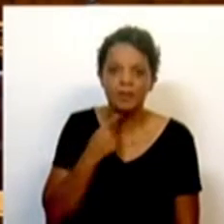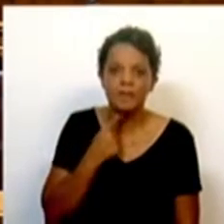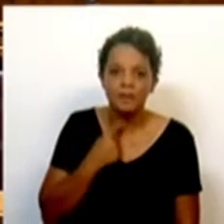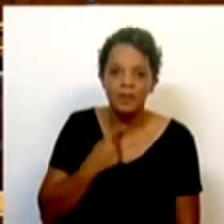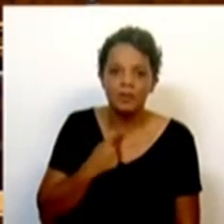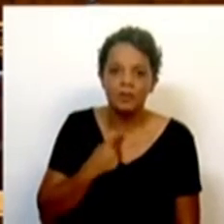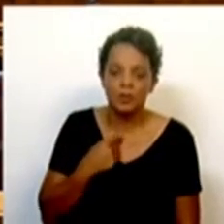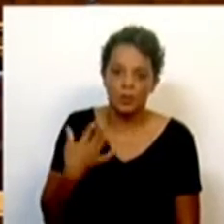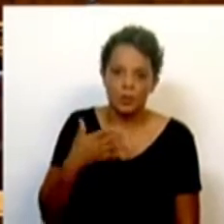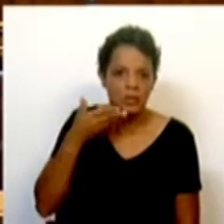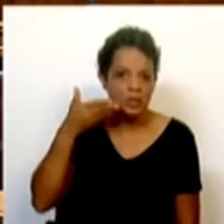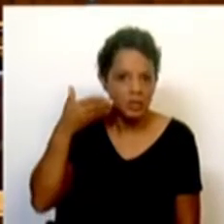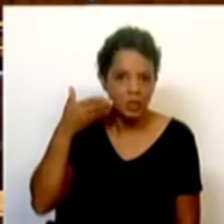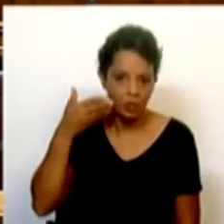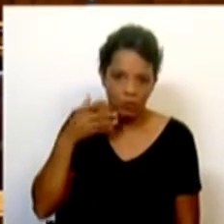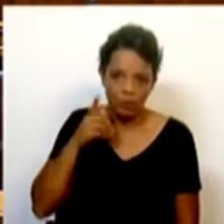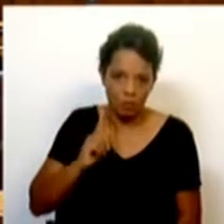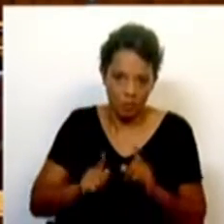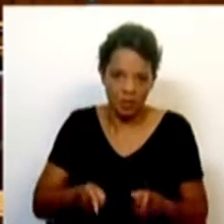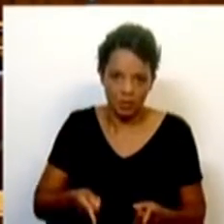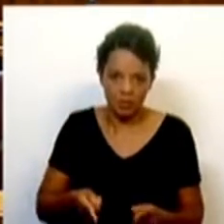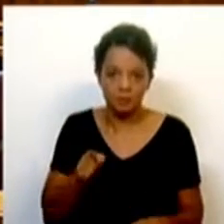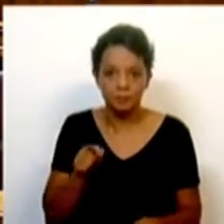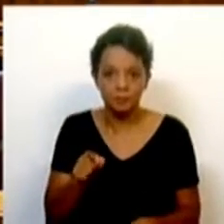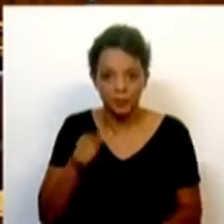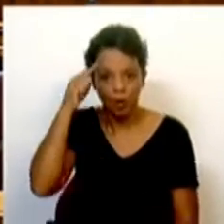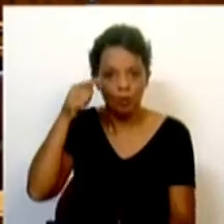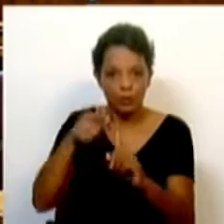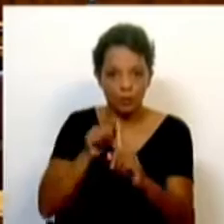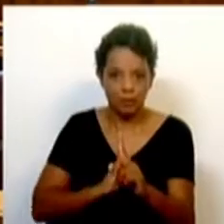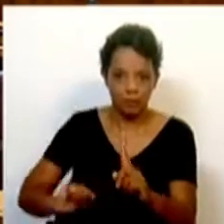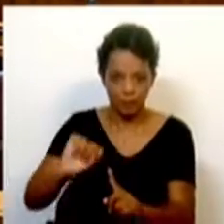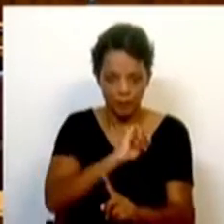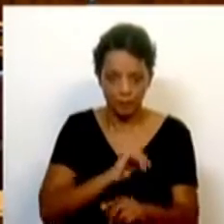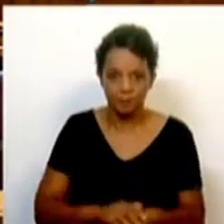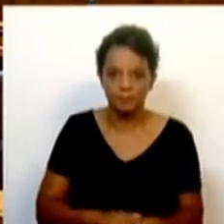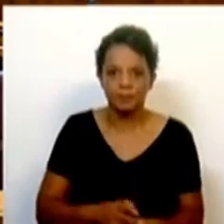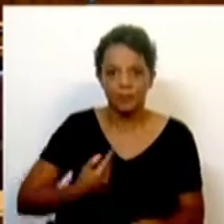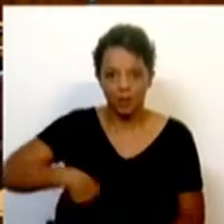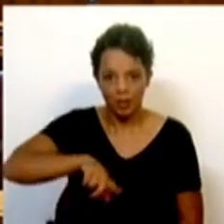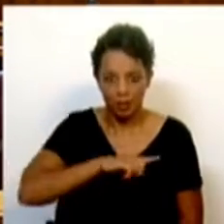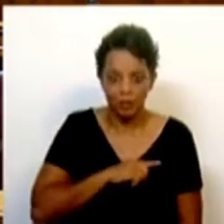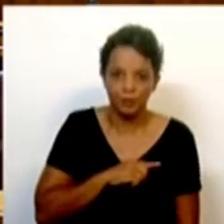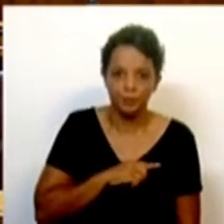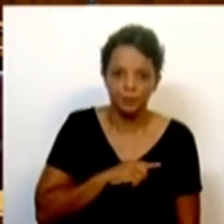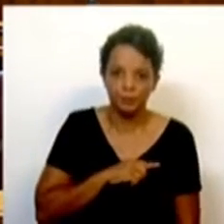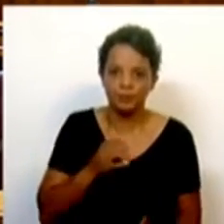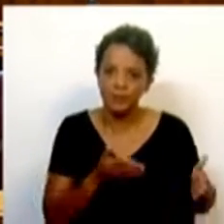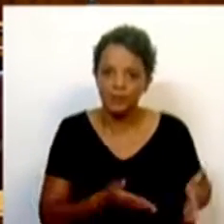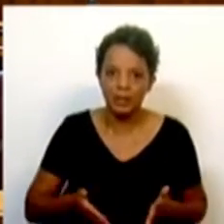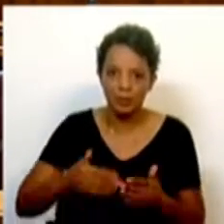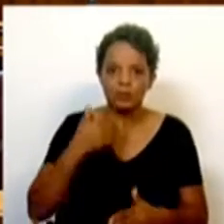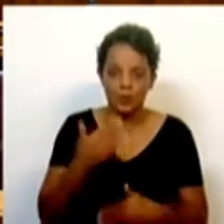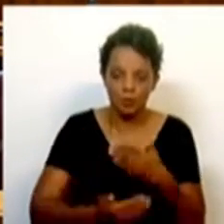é, de facto, muito precoce a ser adquirida. E, portanto, esse é o nosso objetivo. E seguimos, não só o caminho que vem